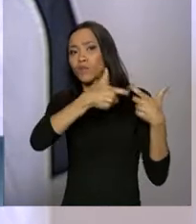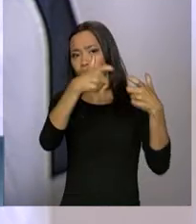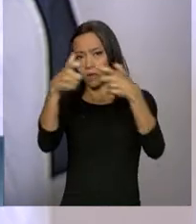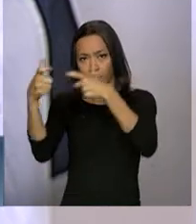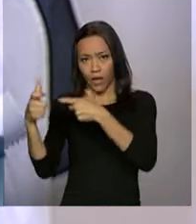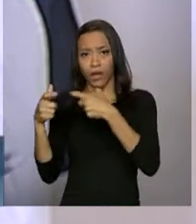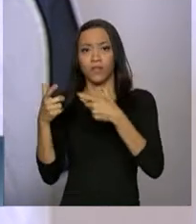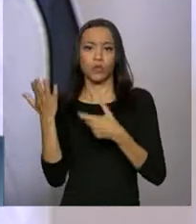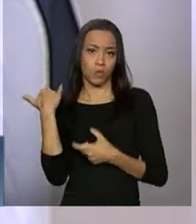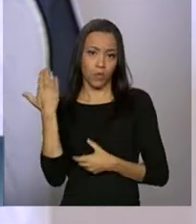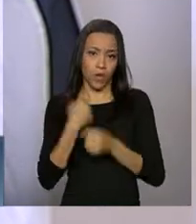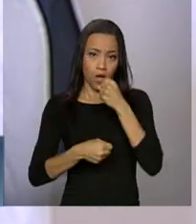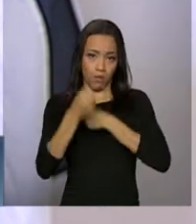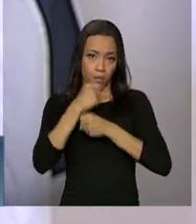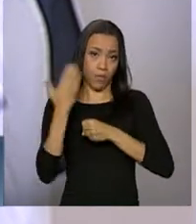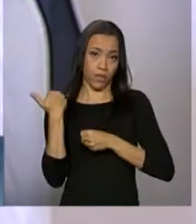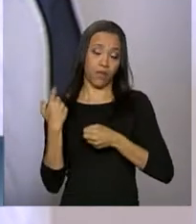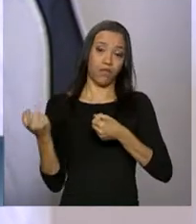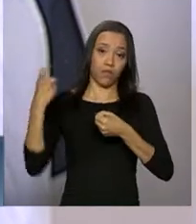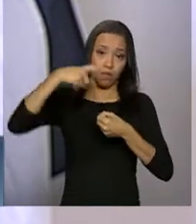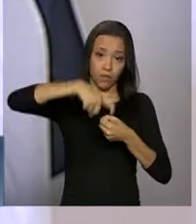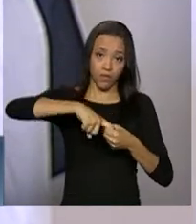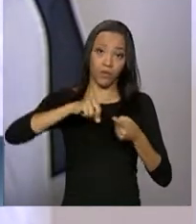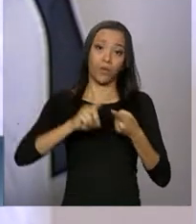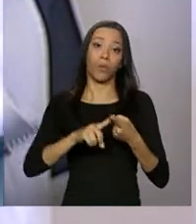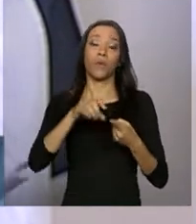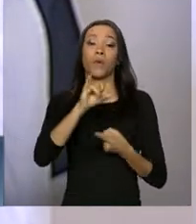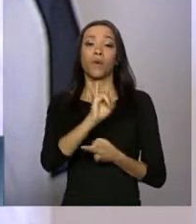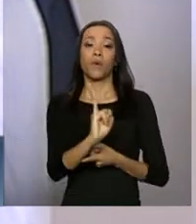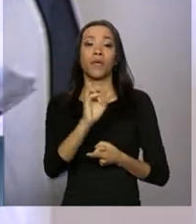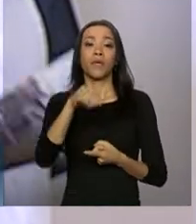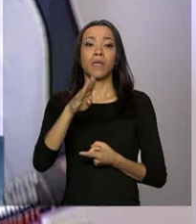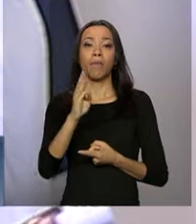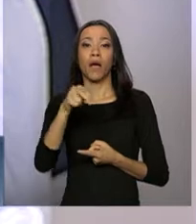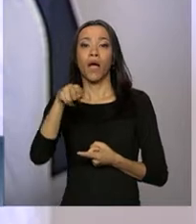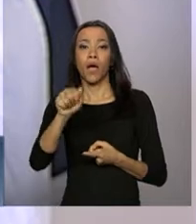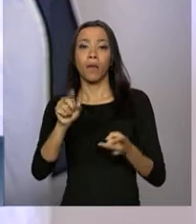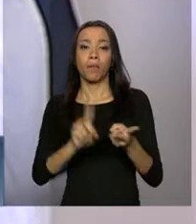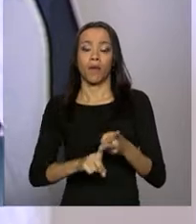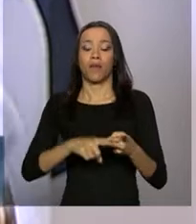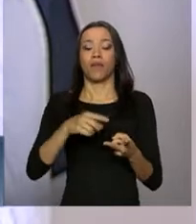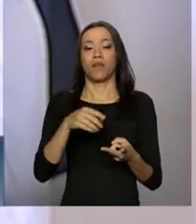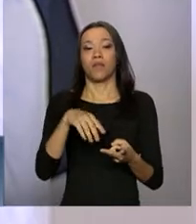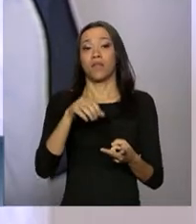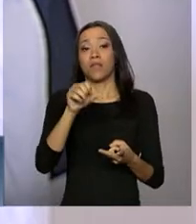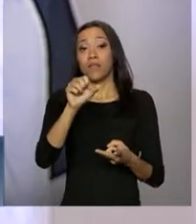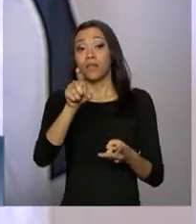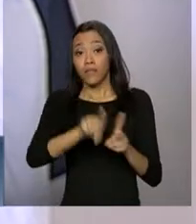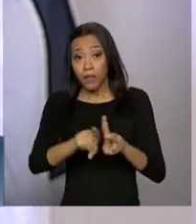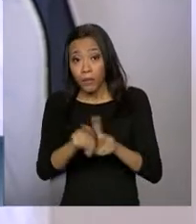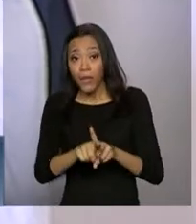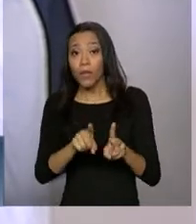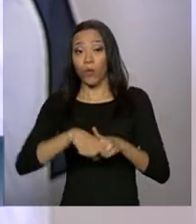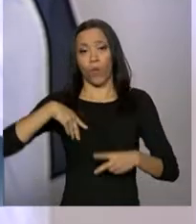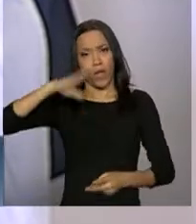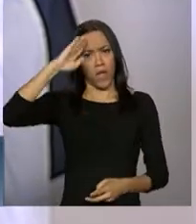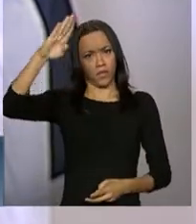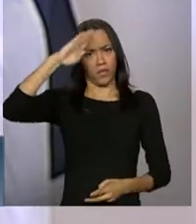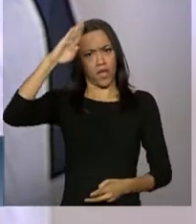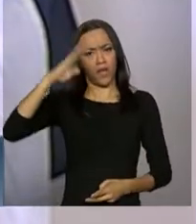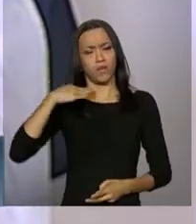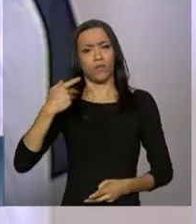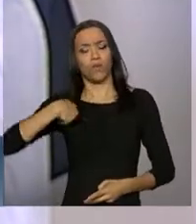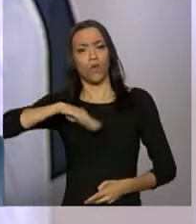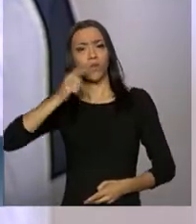parcerias ano passado com o IBAMA, com o CMBIL, com a FUNAI, com o Ministério do Exército. Caminhamos, andamos dois dias de